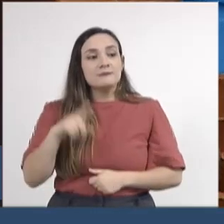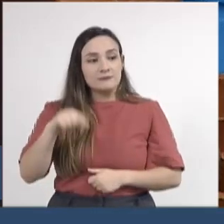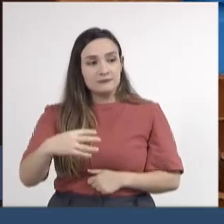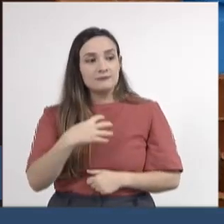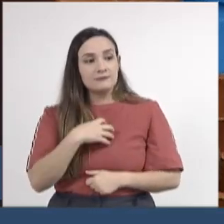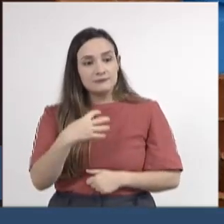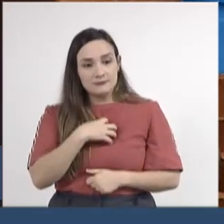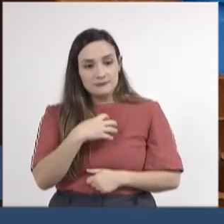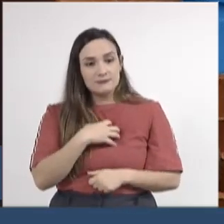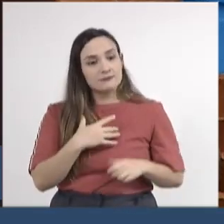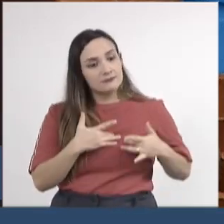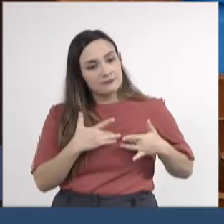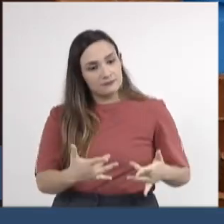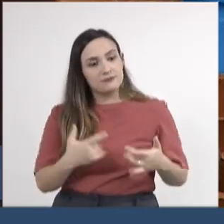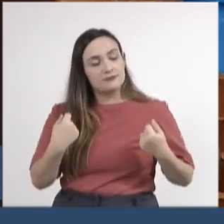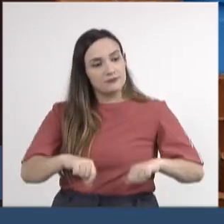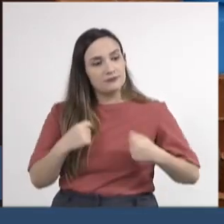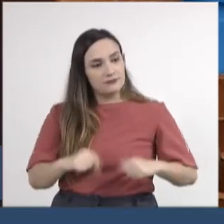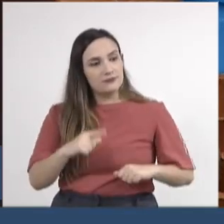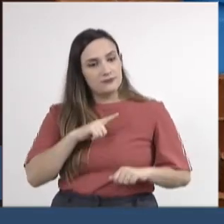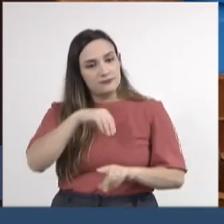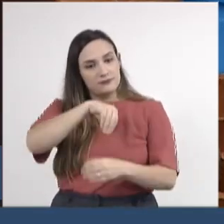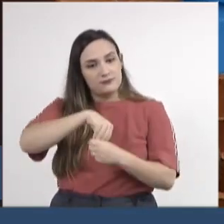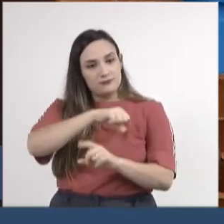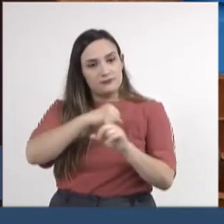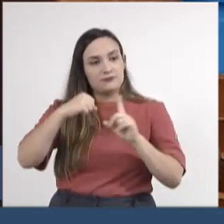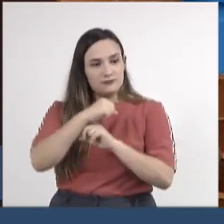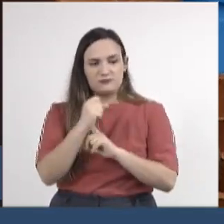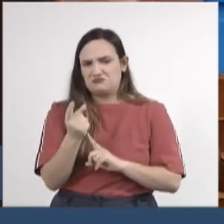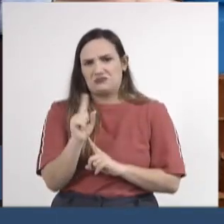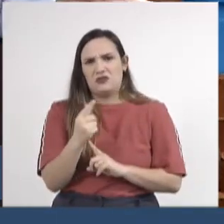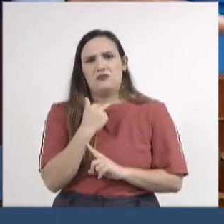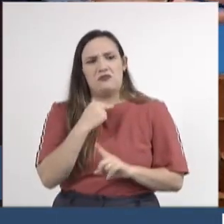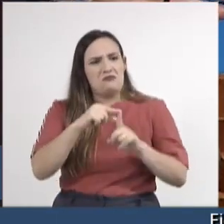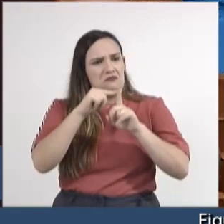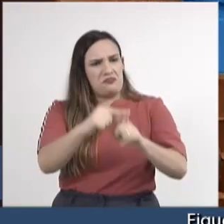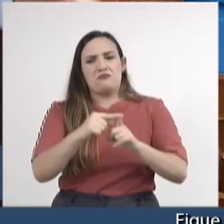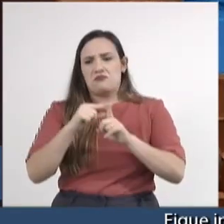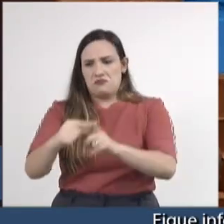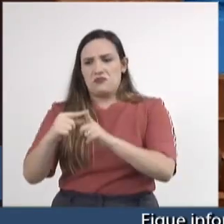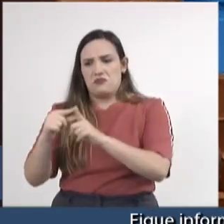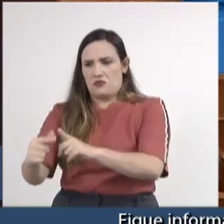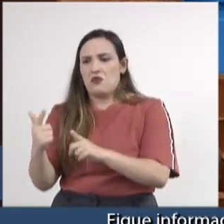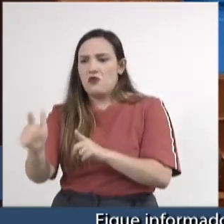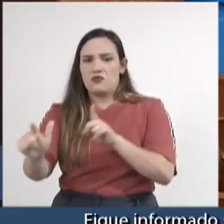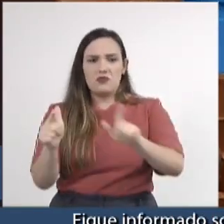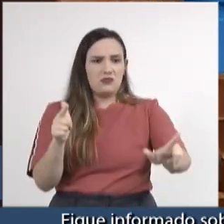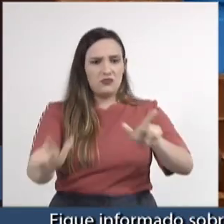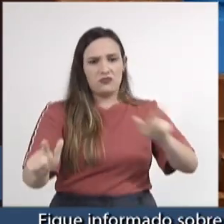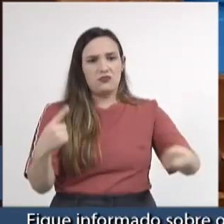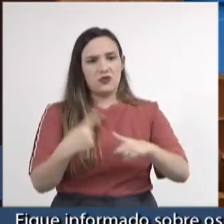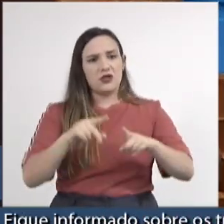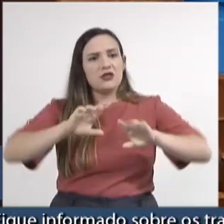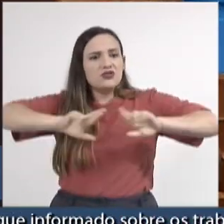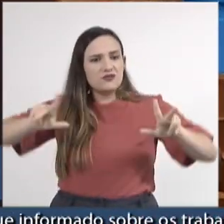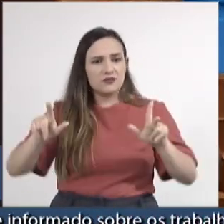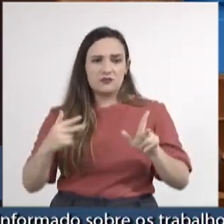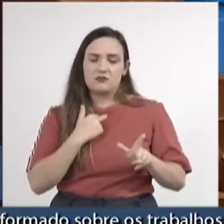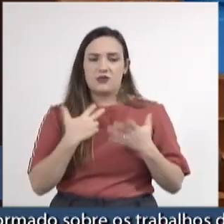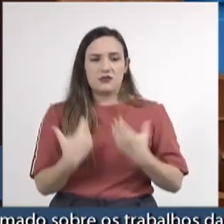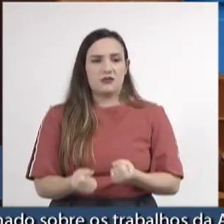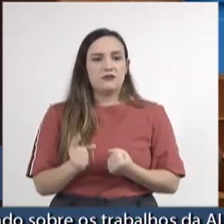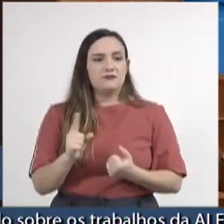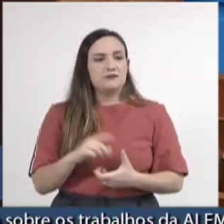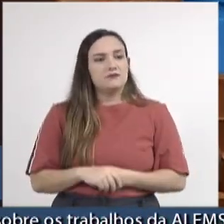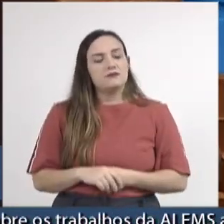fraternidade que deve reinar na sociedade e não atacar o outro porque ele é diferente de mim. Isso é inadmissível.